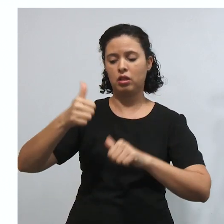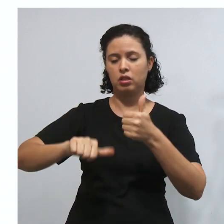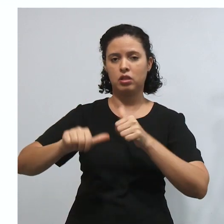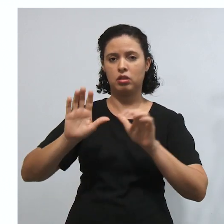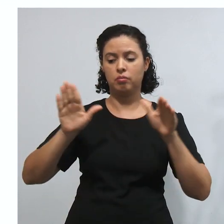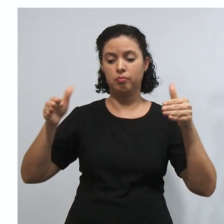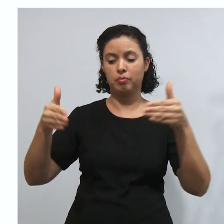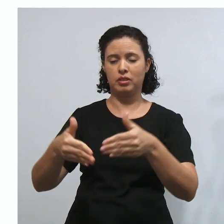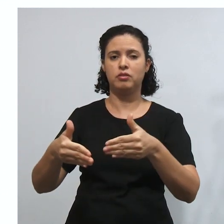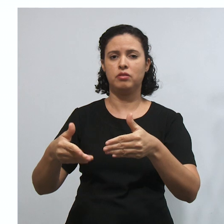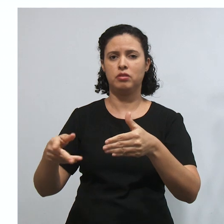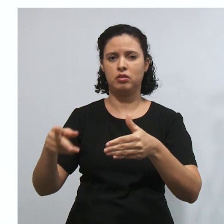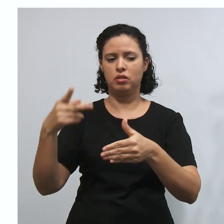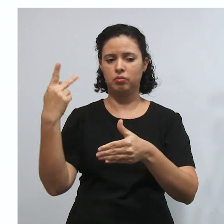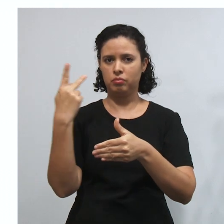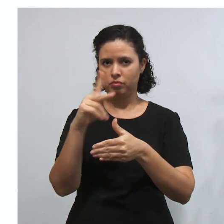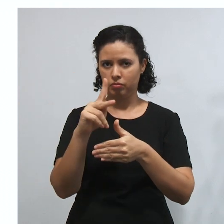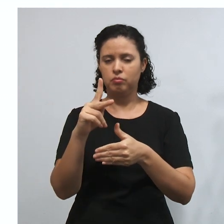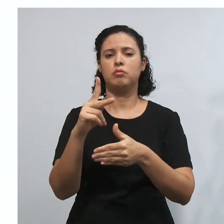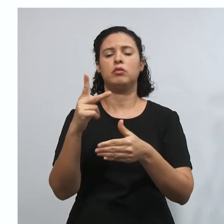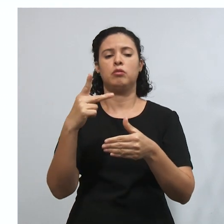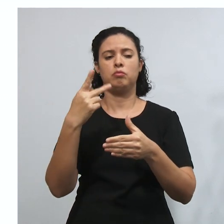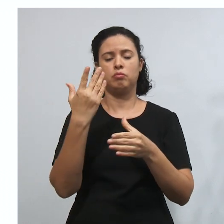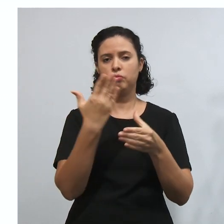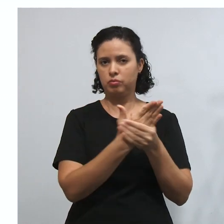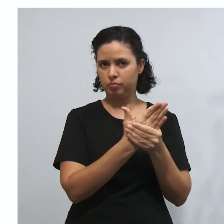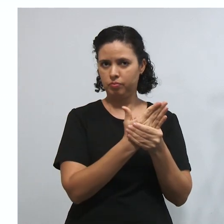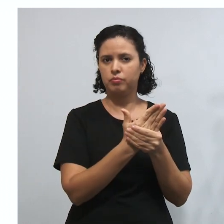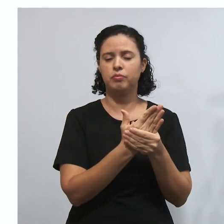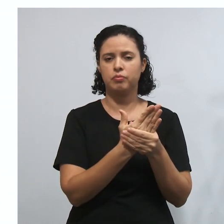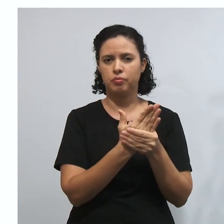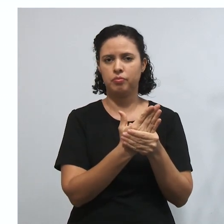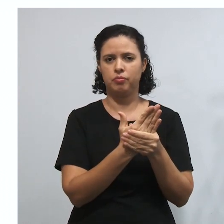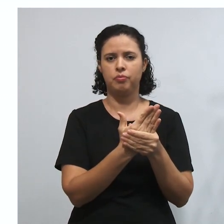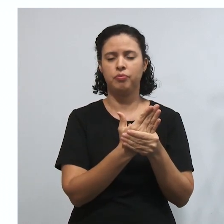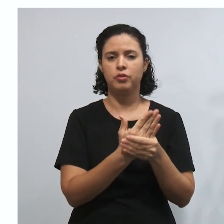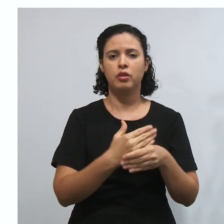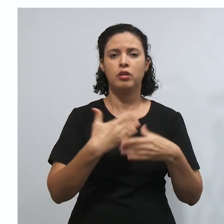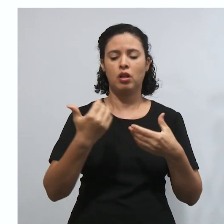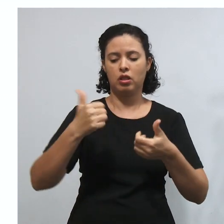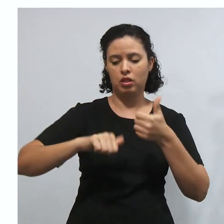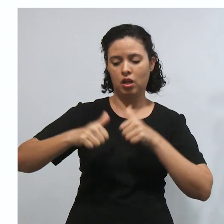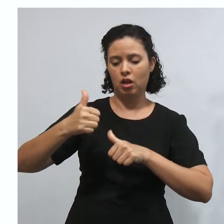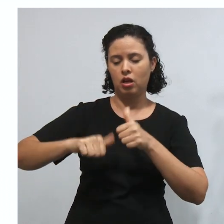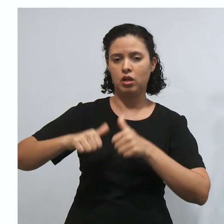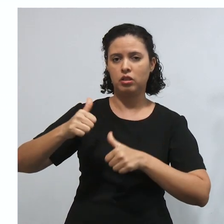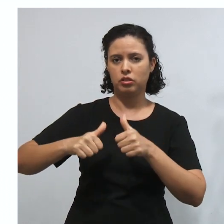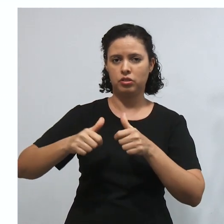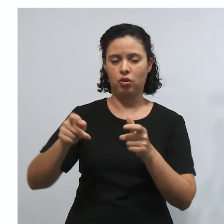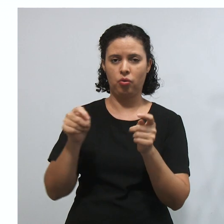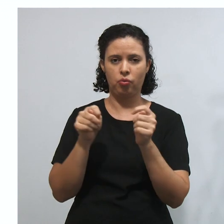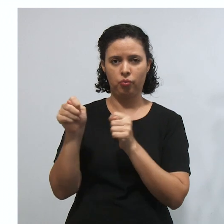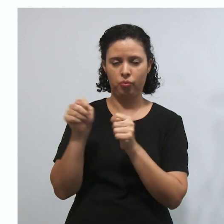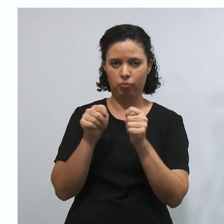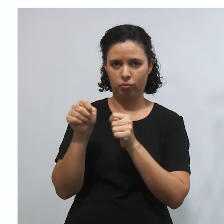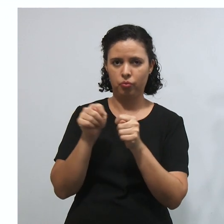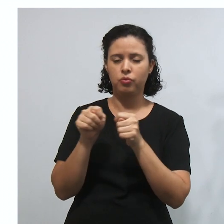especificamente pro seu caso concreto, pro seu processo. Essa análise aqui de controle